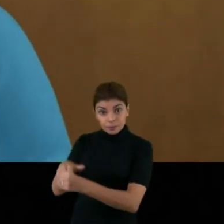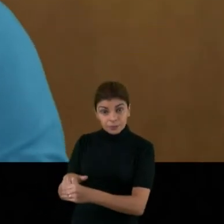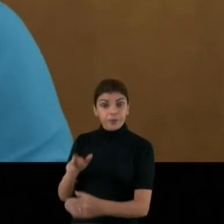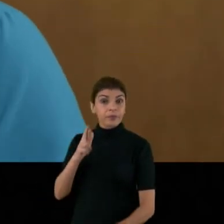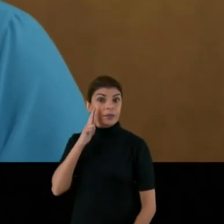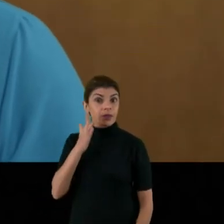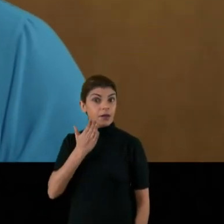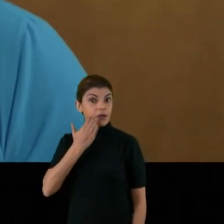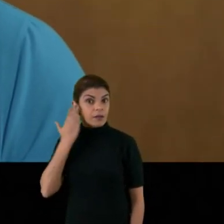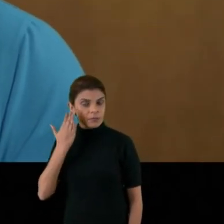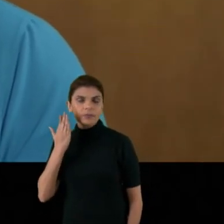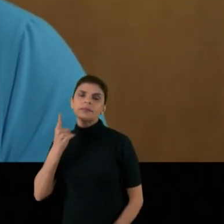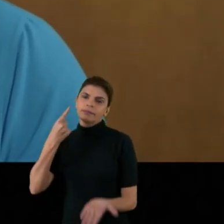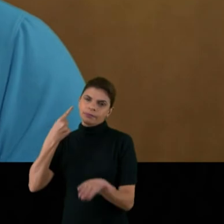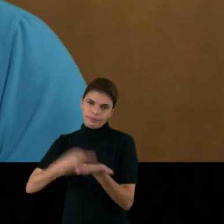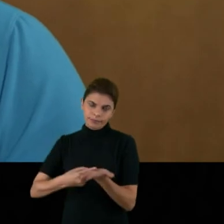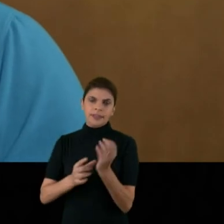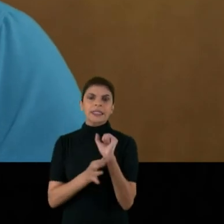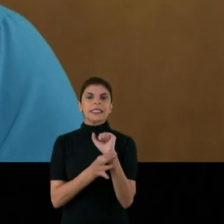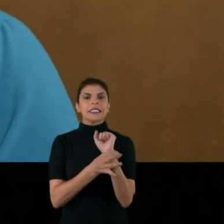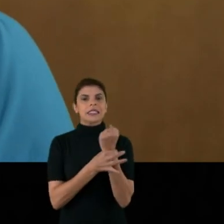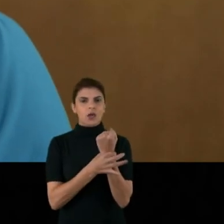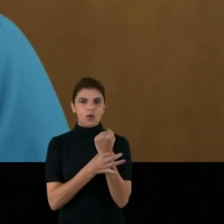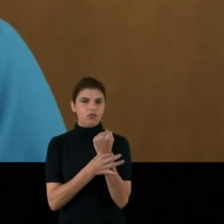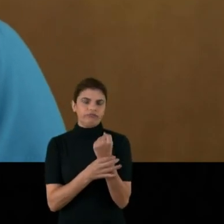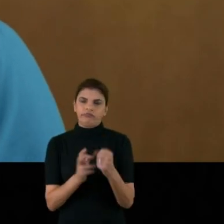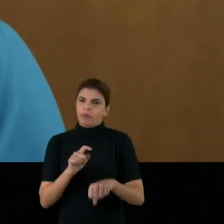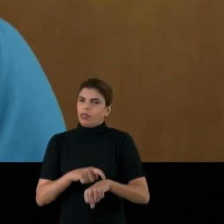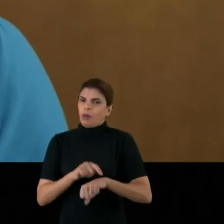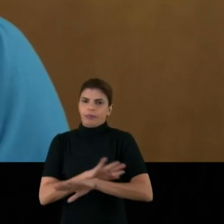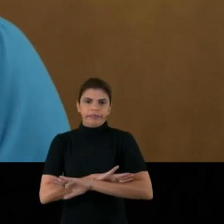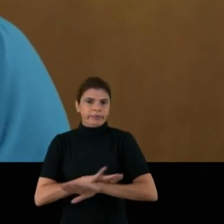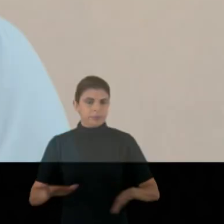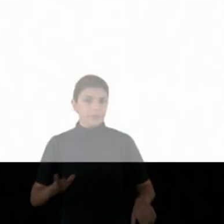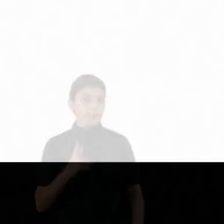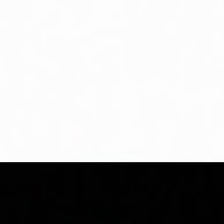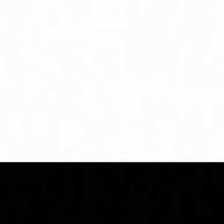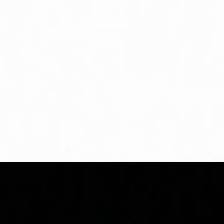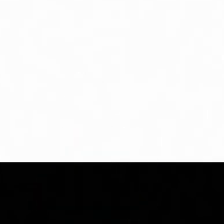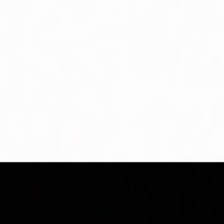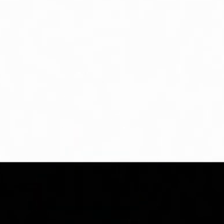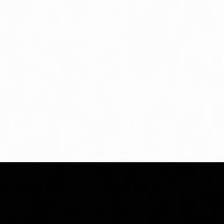elegemos Ramagem um homem comprometido com a nossa segurança ou não dará mais tempo.